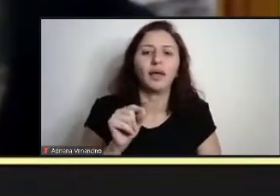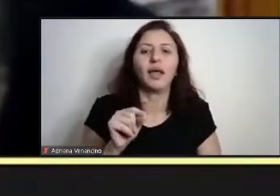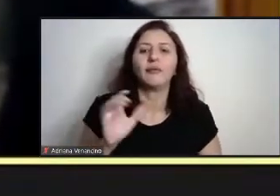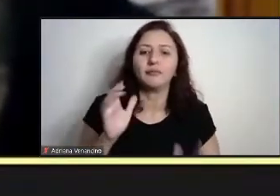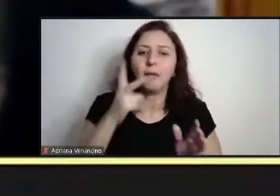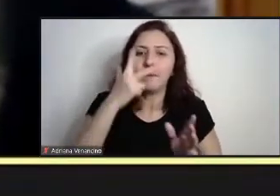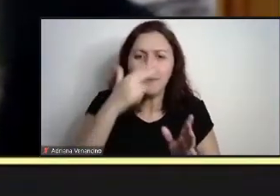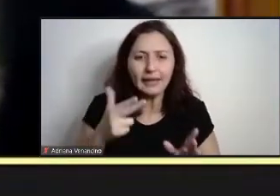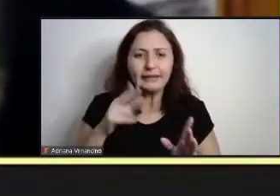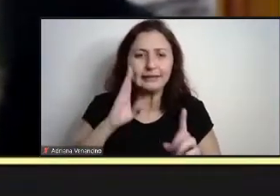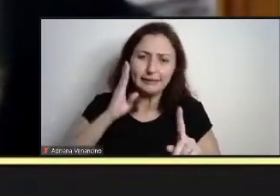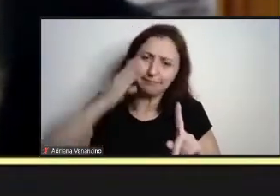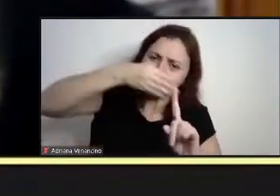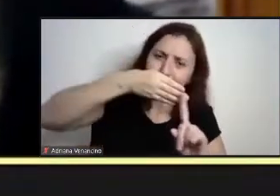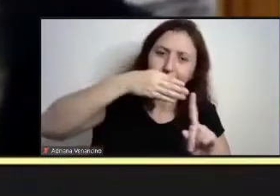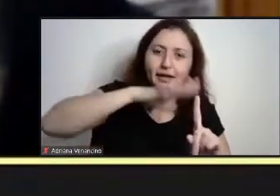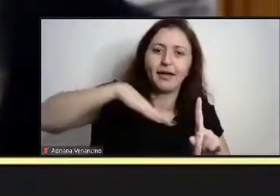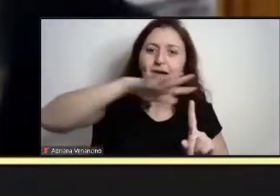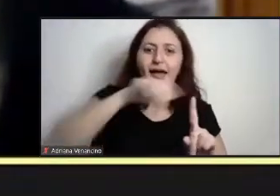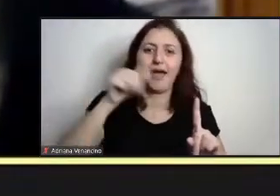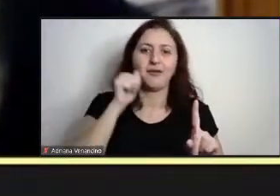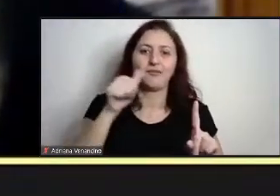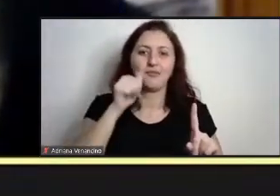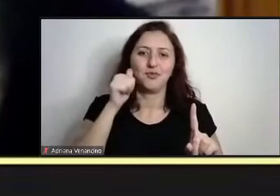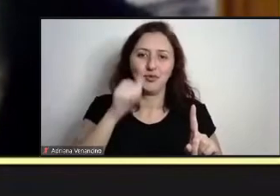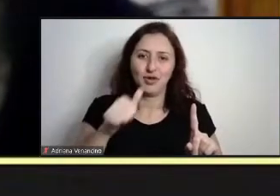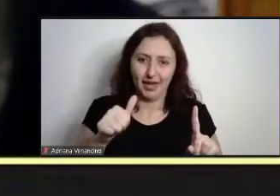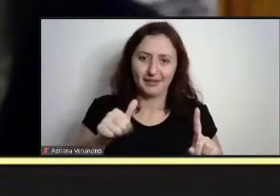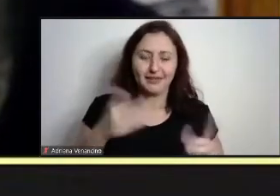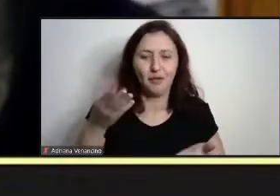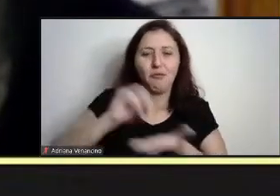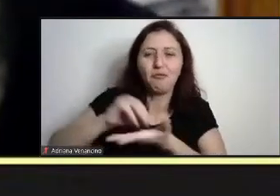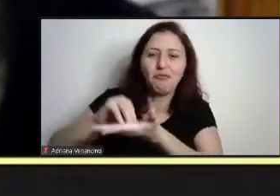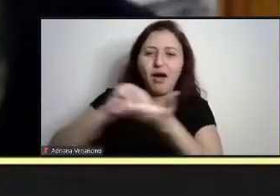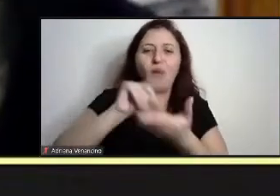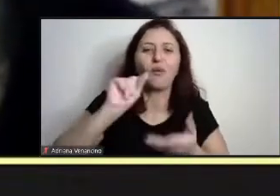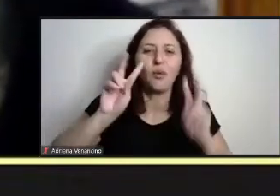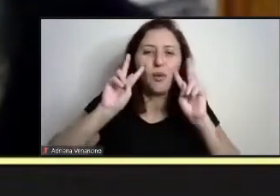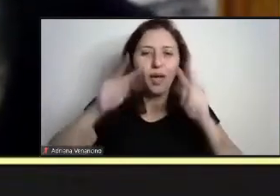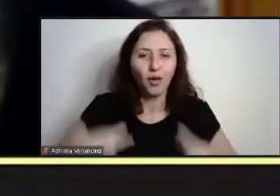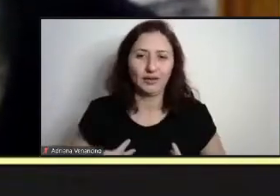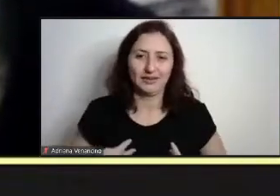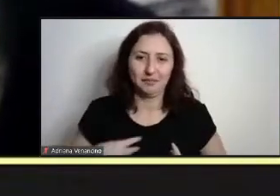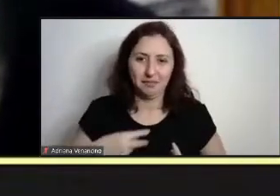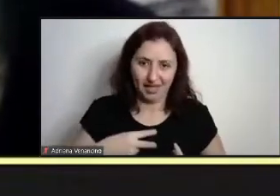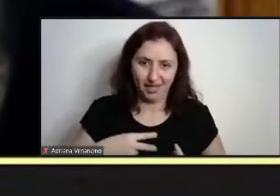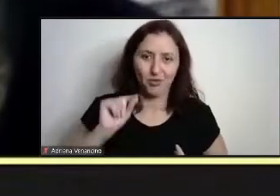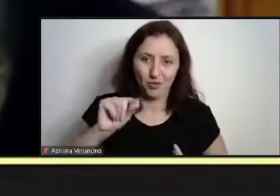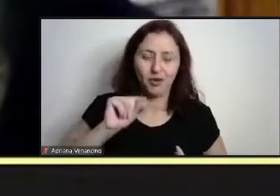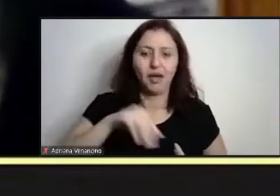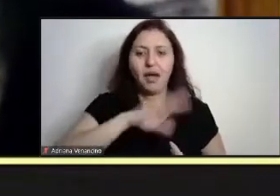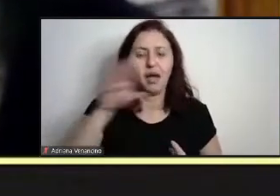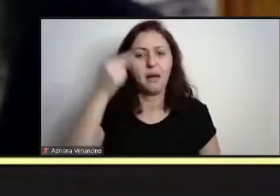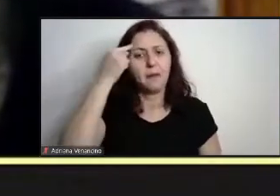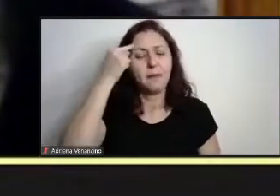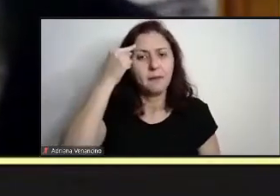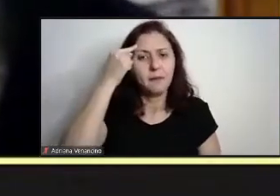feminino. Portanto, uma falta de reconhecimento social, em todos os sentidos, não só do ponto de vista, da